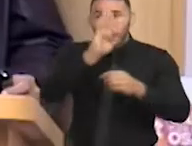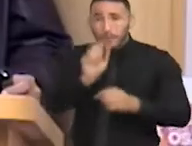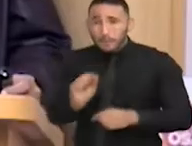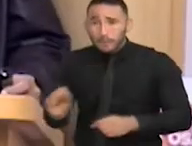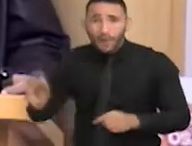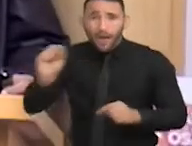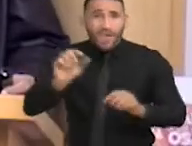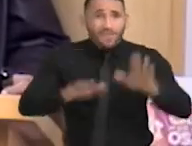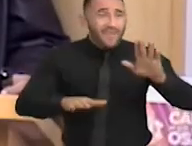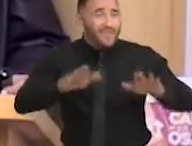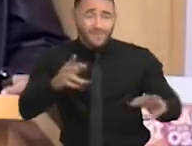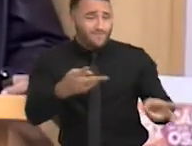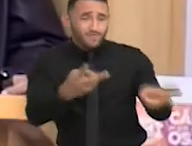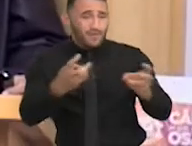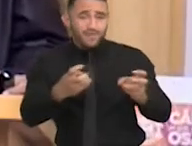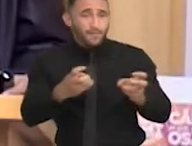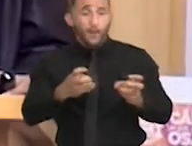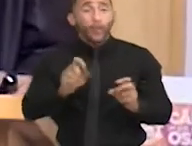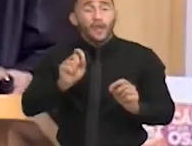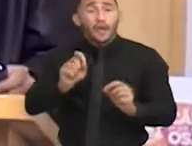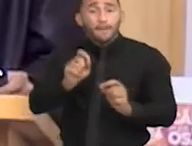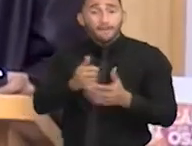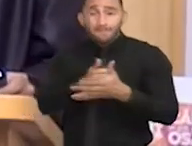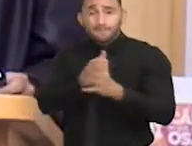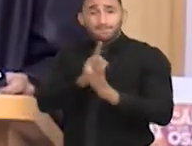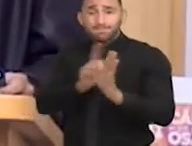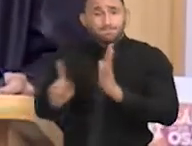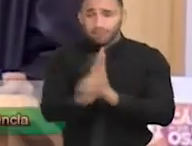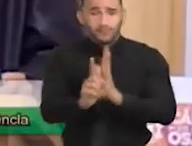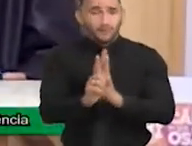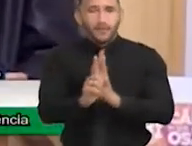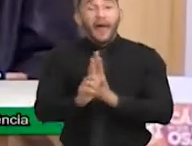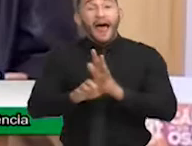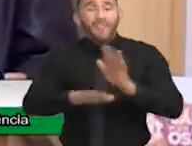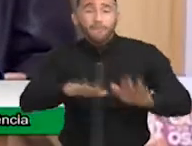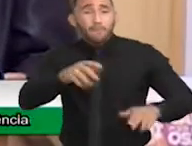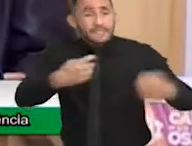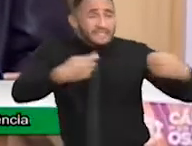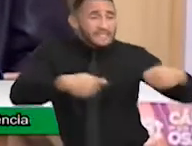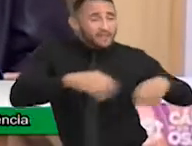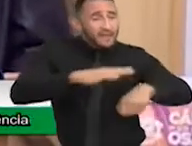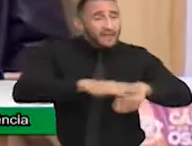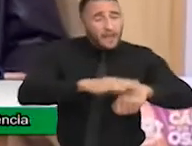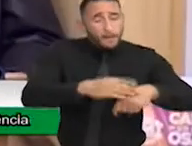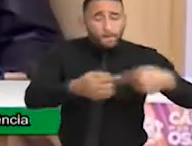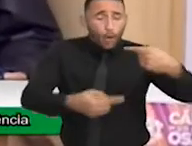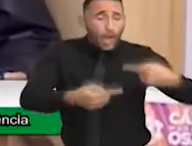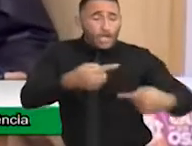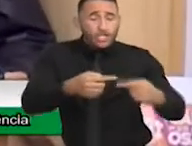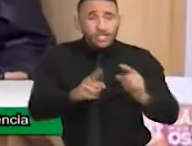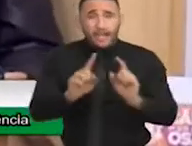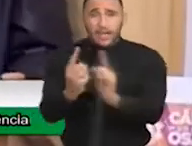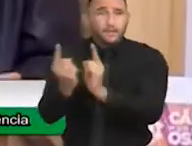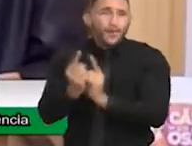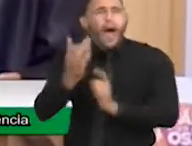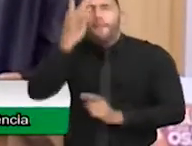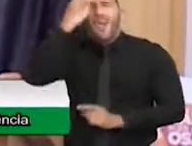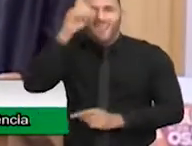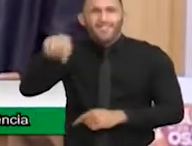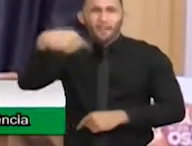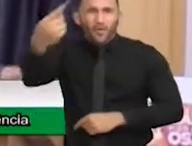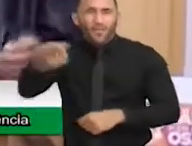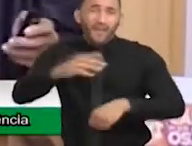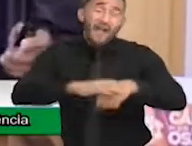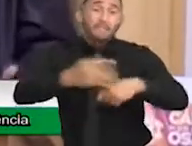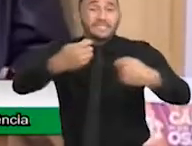observam essa absoluta prioridade. Ah, precisa fazer política de atendimento? Mas amanhã a gente pensa nisso. Ah, mas tem que fazer